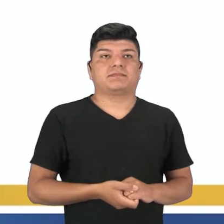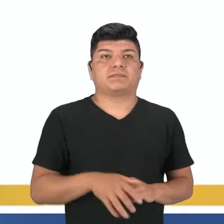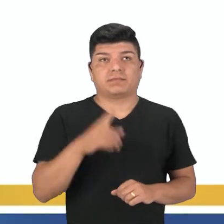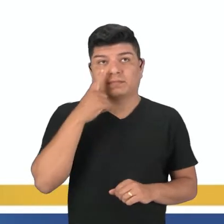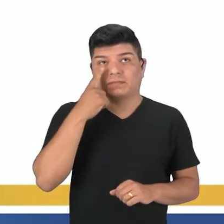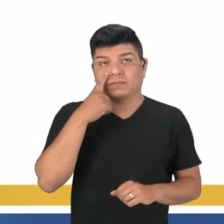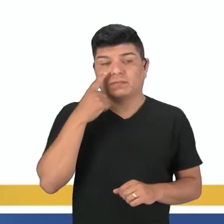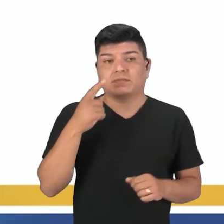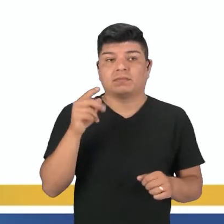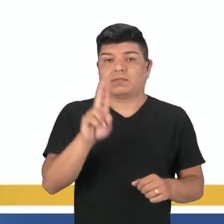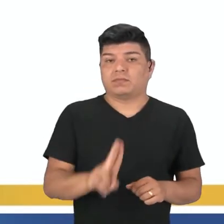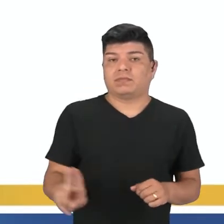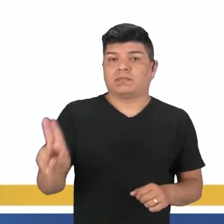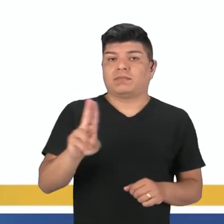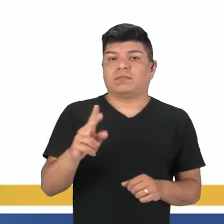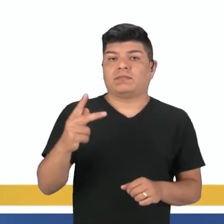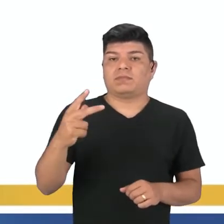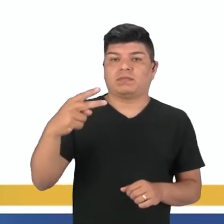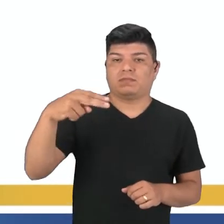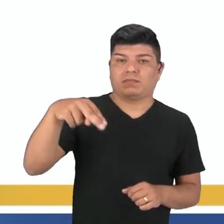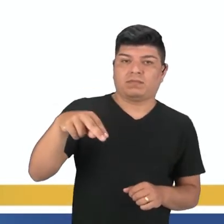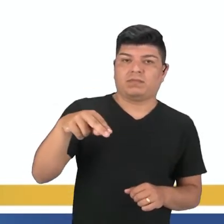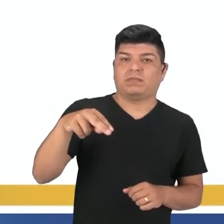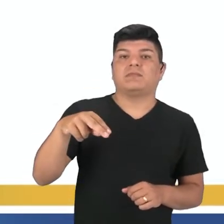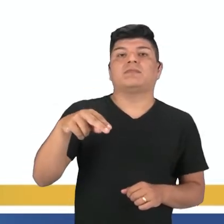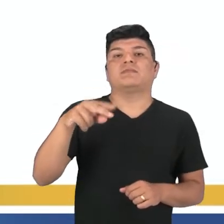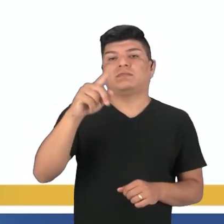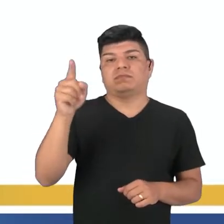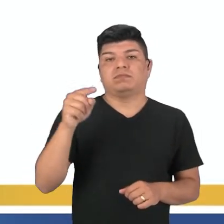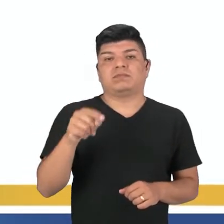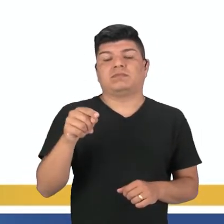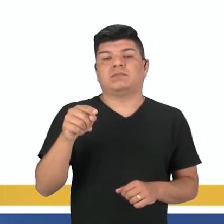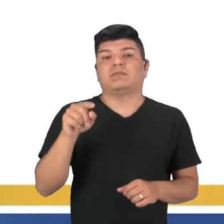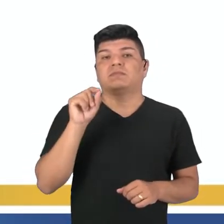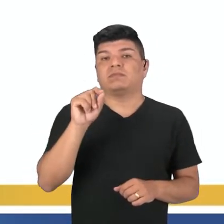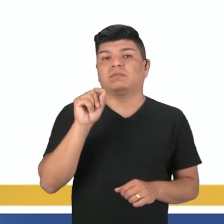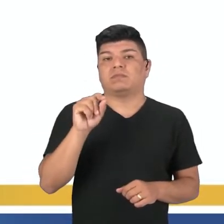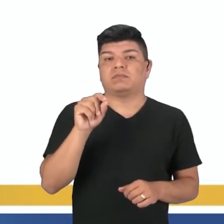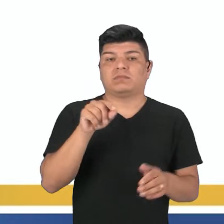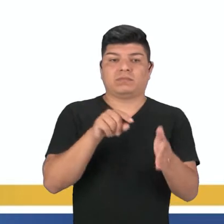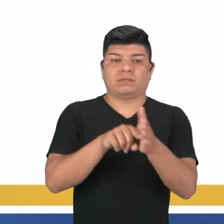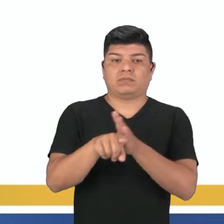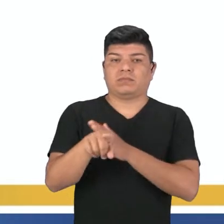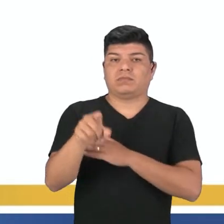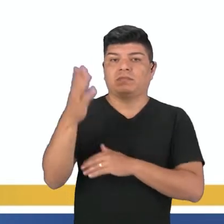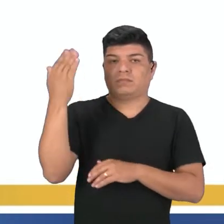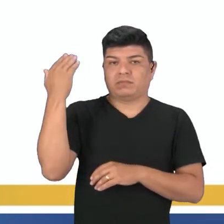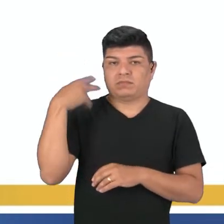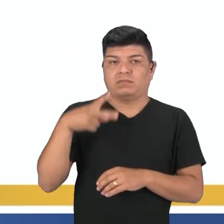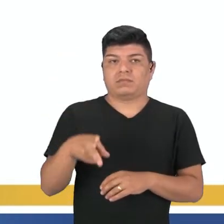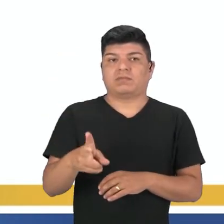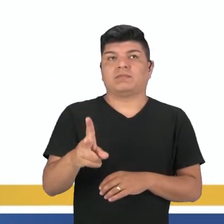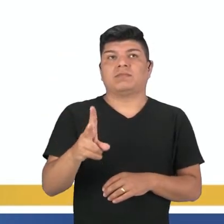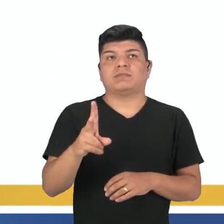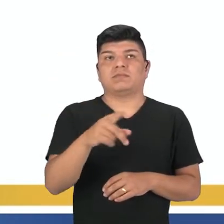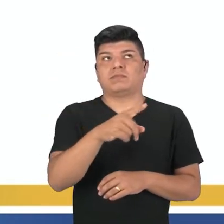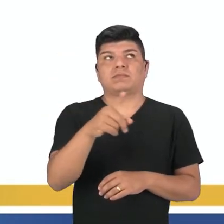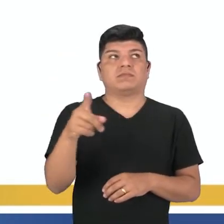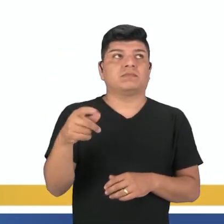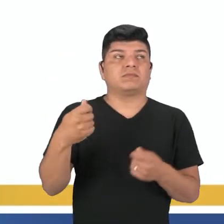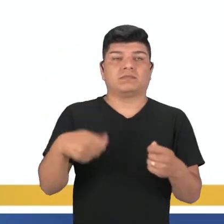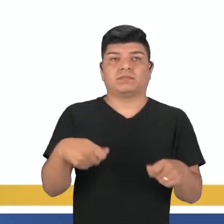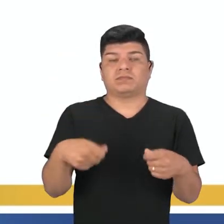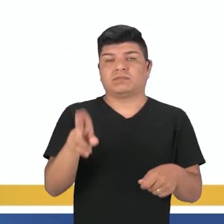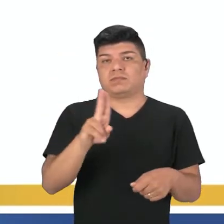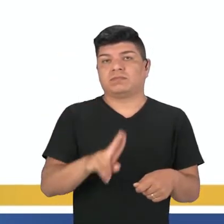Olha aí, também podemos usar os pronomes interrogativos quando a gente fala sobre perguntas no PES contínuos. Aí quando vocês